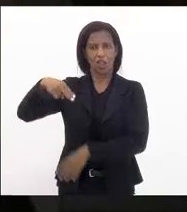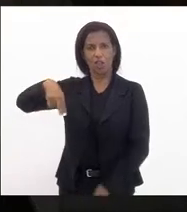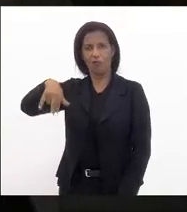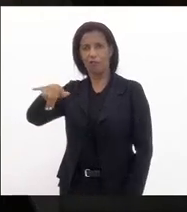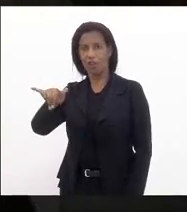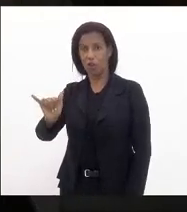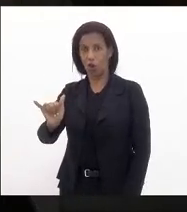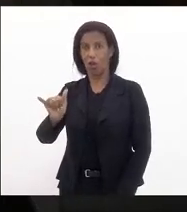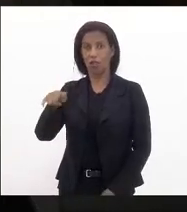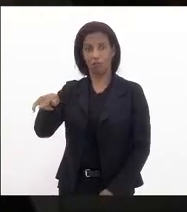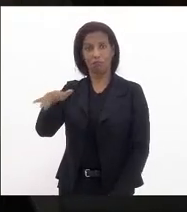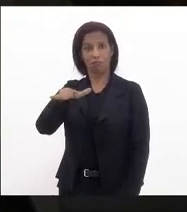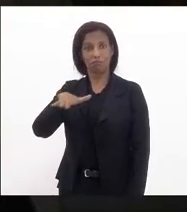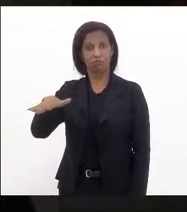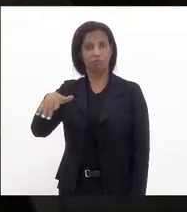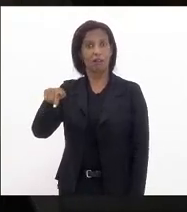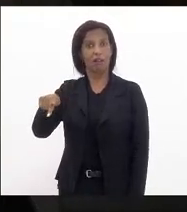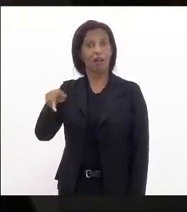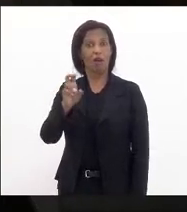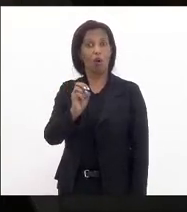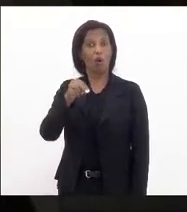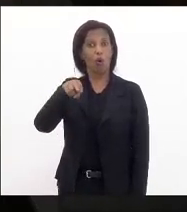onde está sediada a ONU